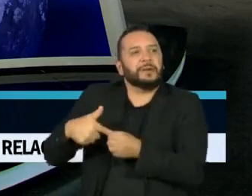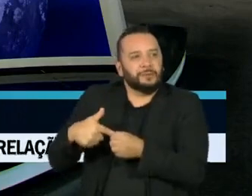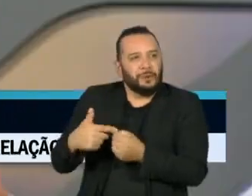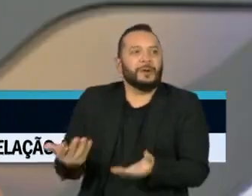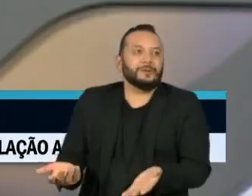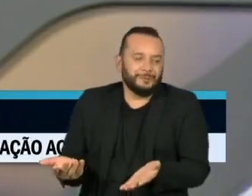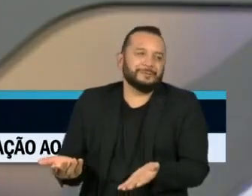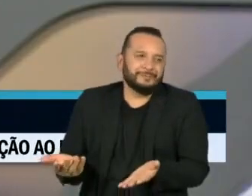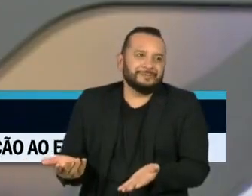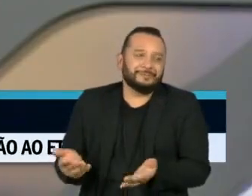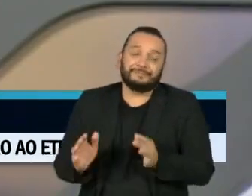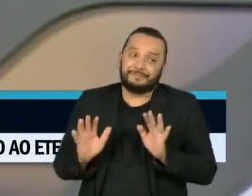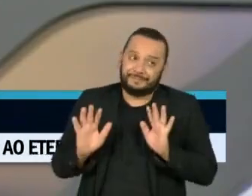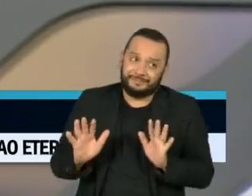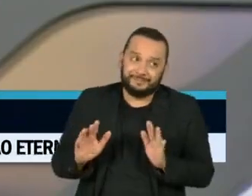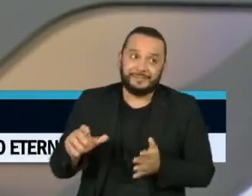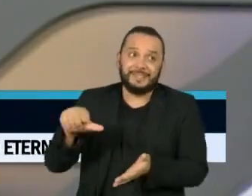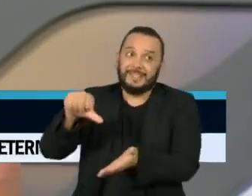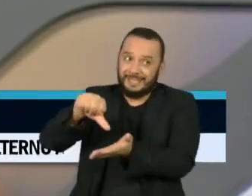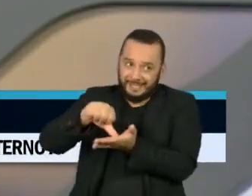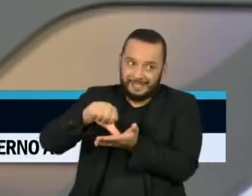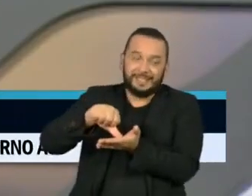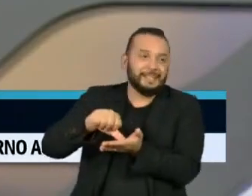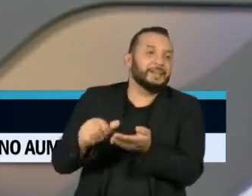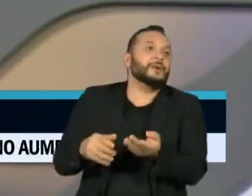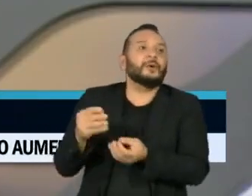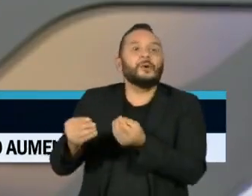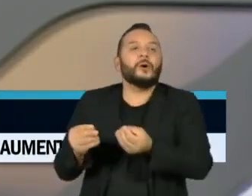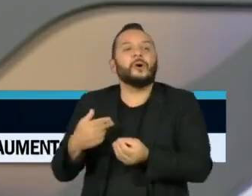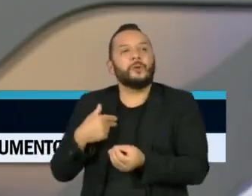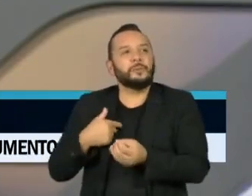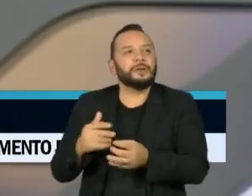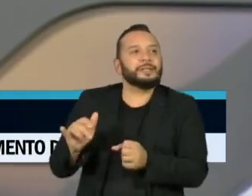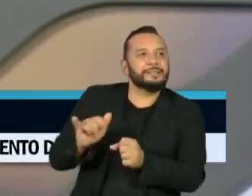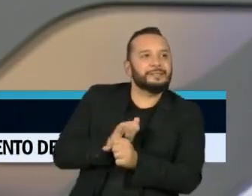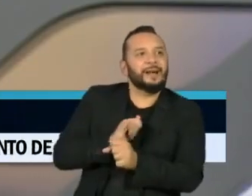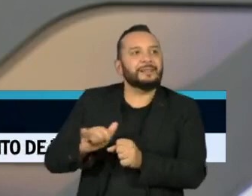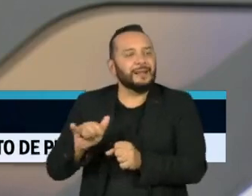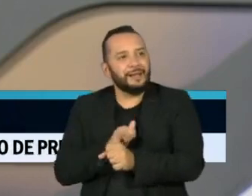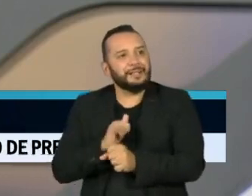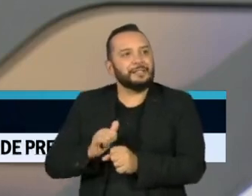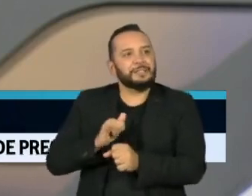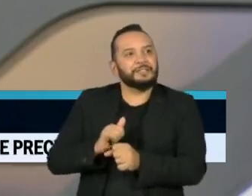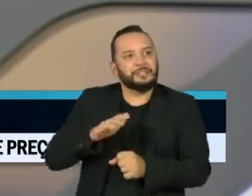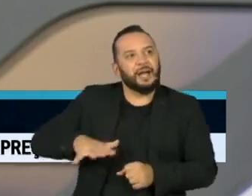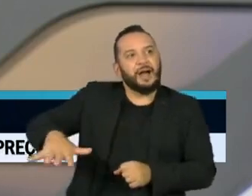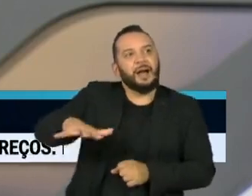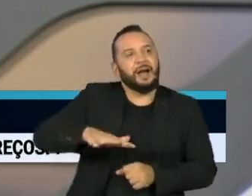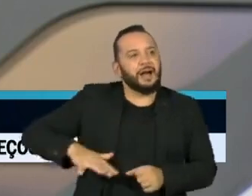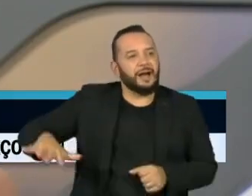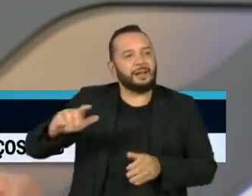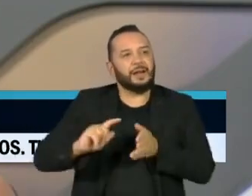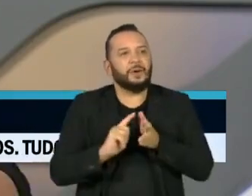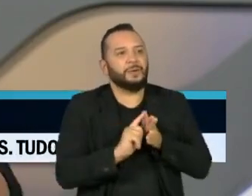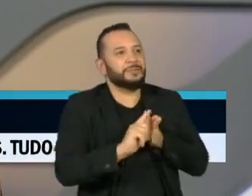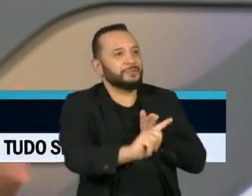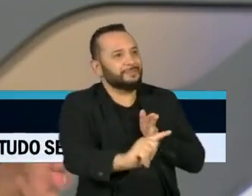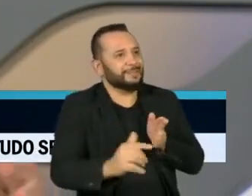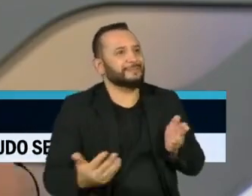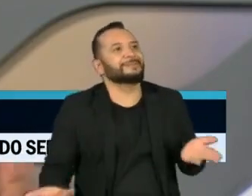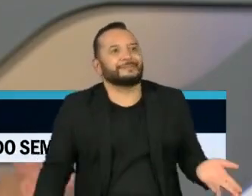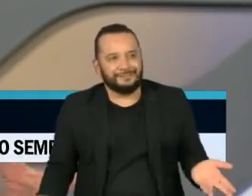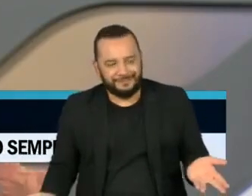sustentação. No caso do Irã, é como fica o jogo estratégico na região do Oriente Médio. Então, há